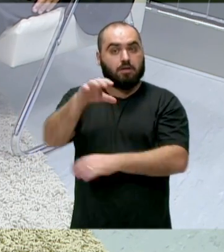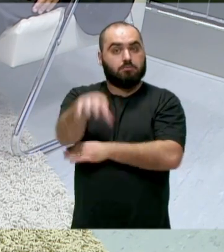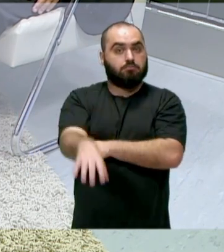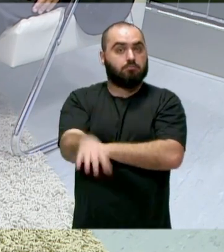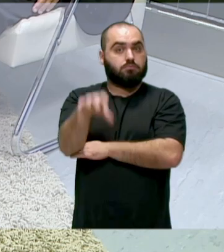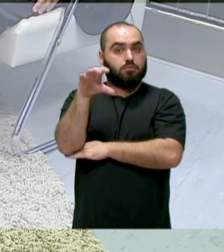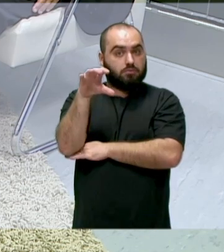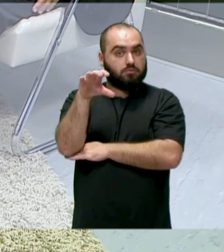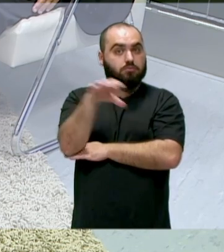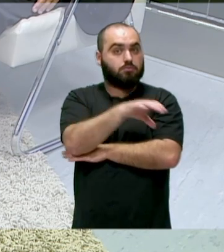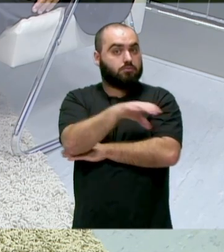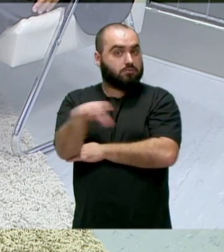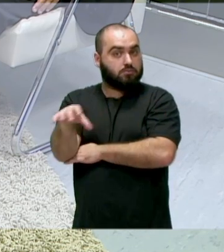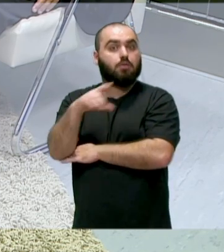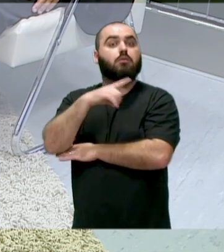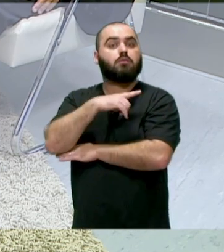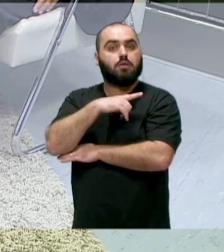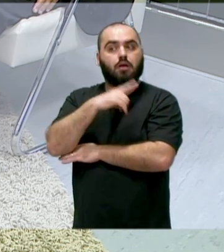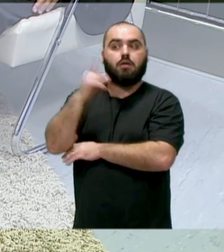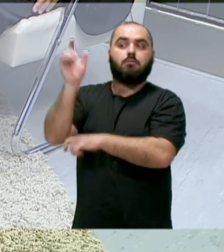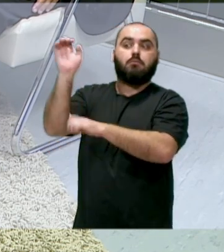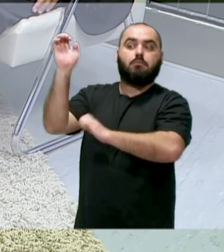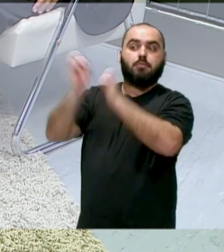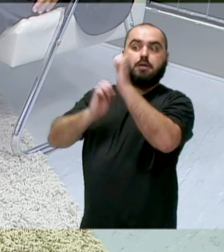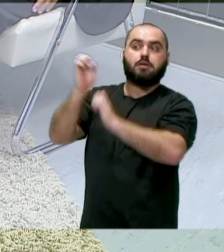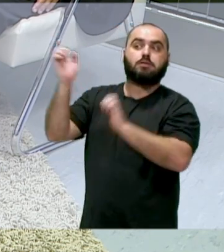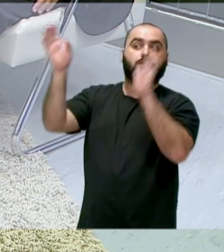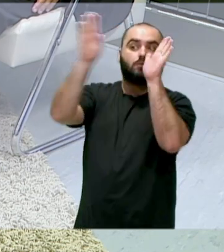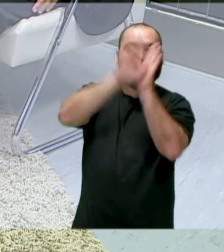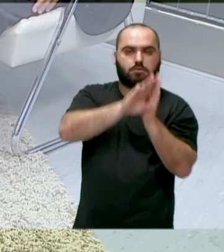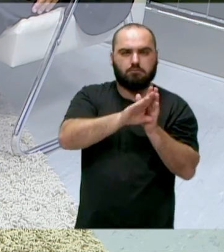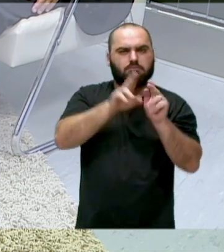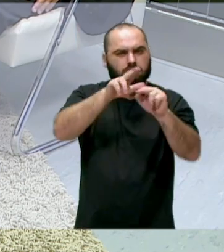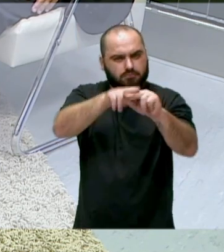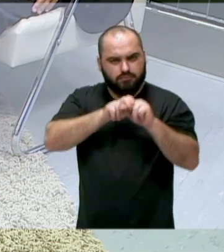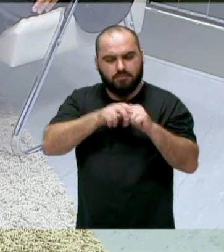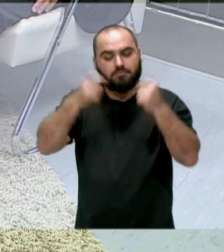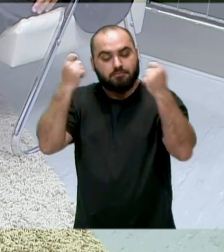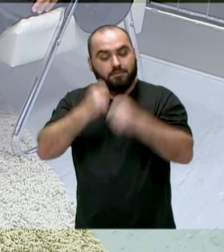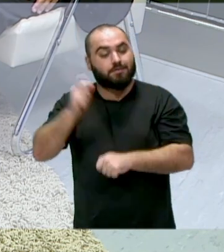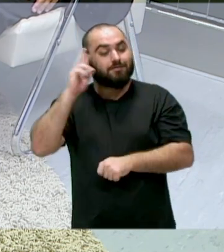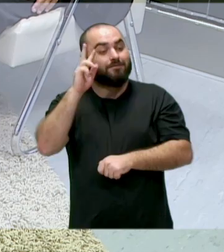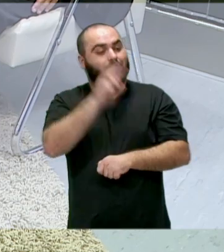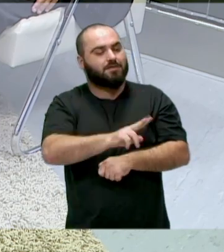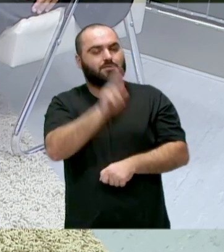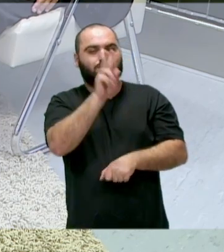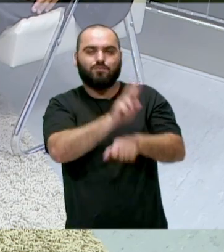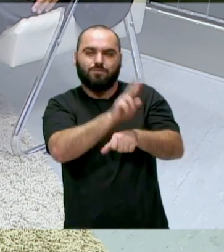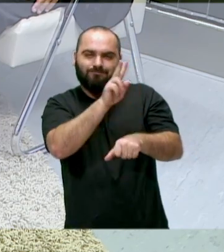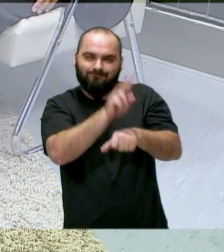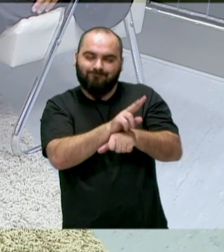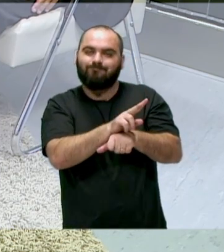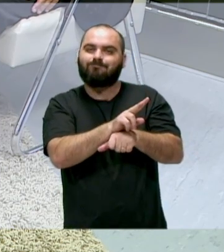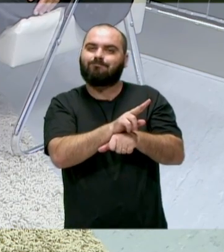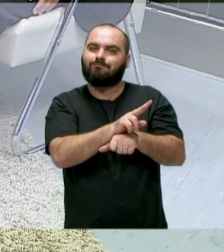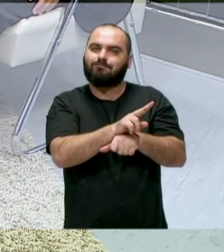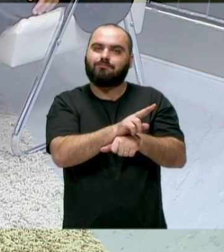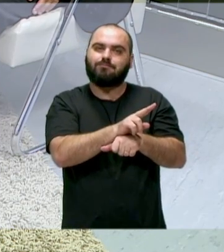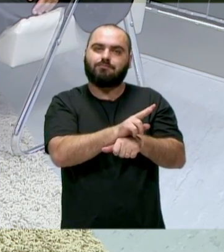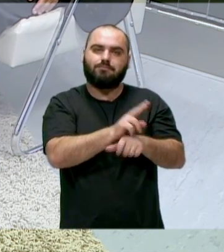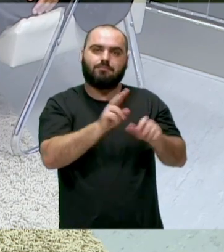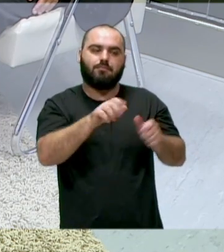está atraindo cada vez mais empresas, por isso da importância também de a gente ter esse olhar, esse cuidado com o nosso lado